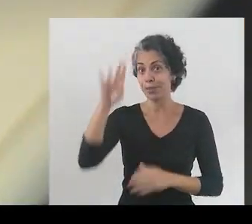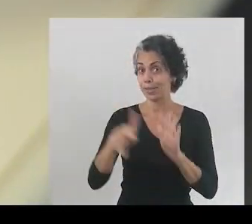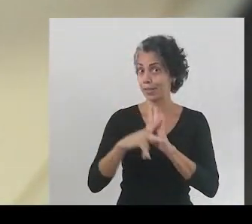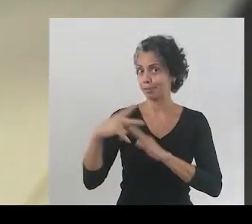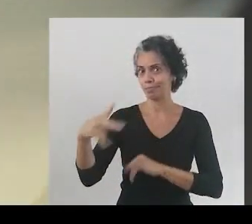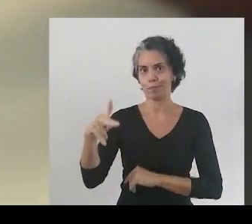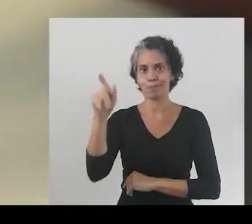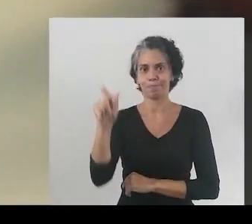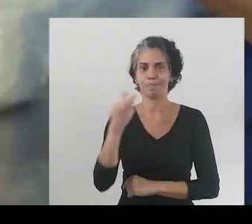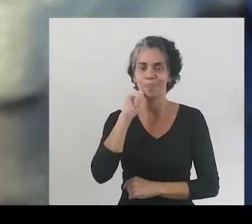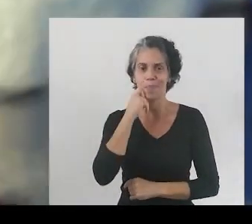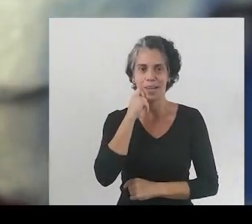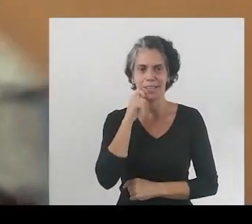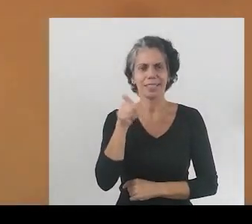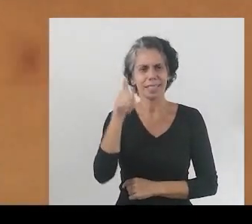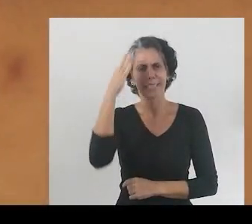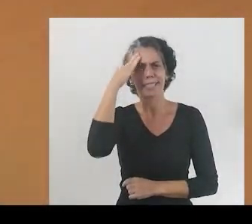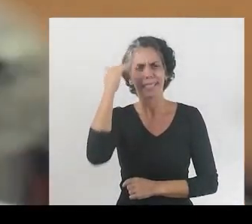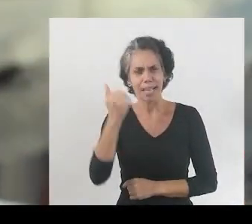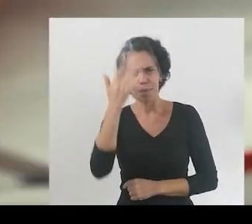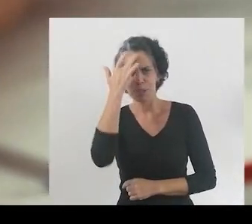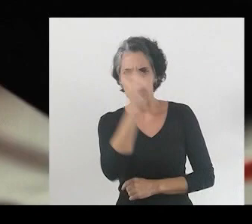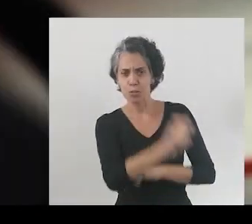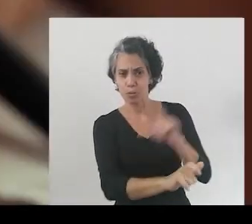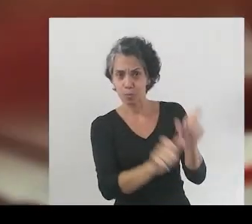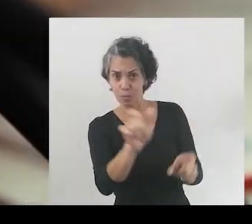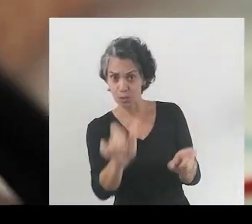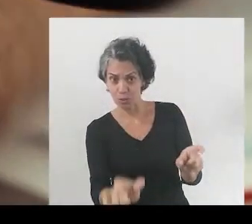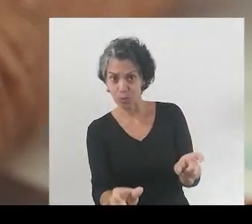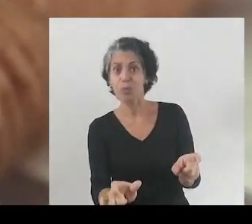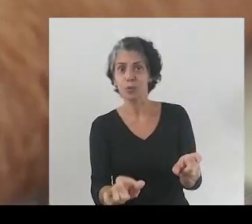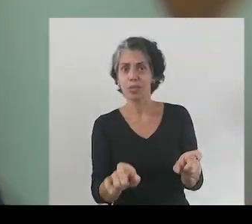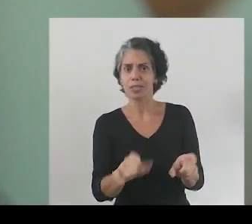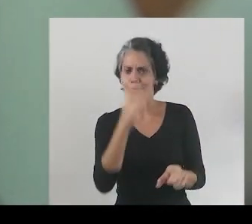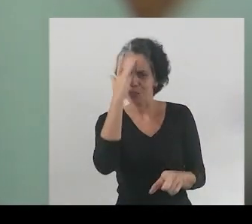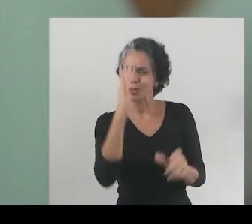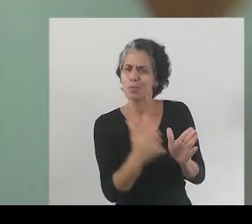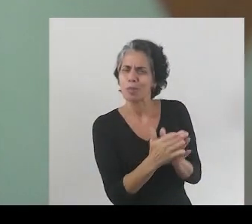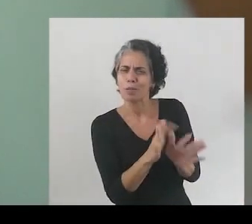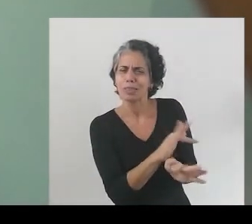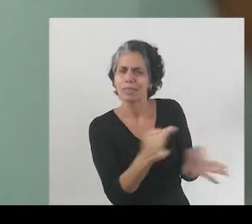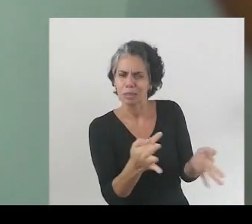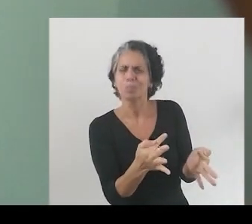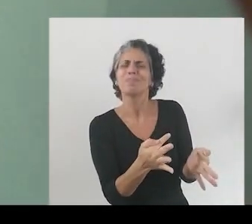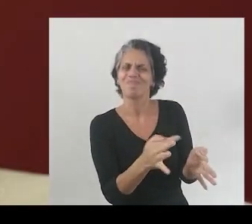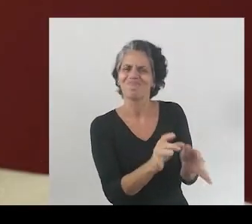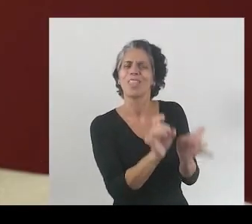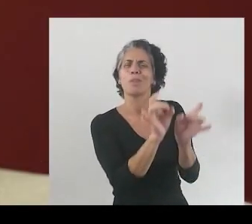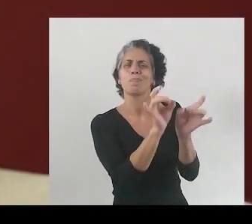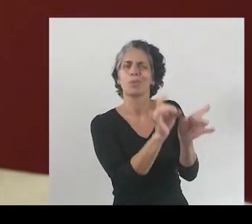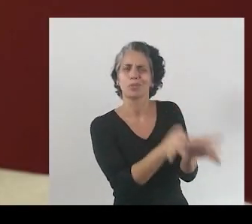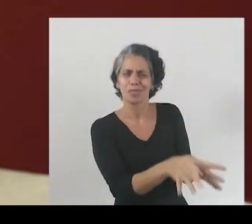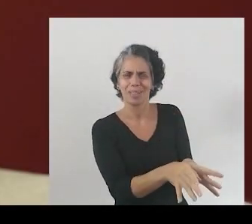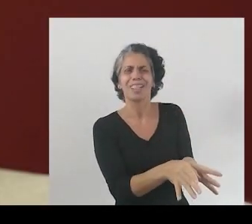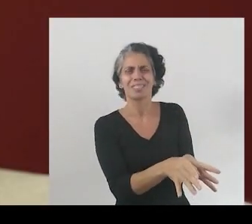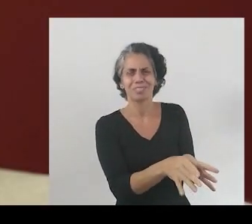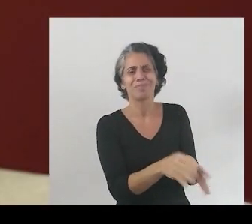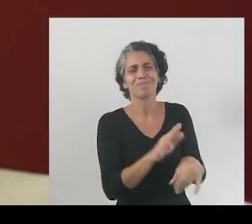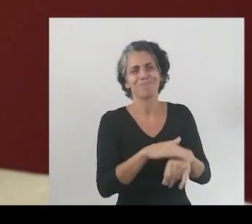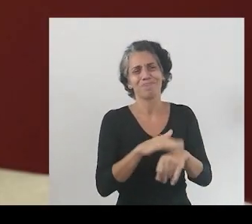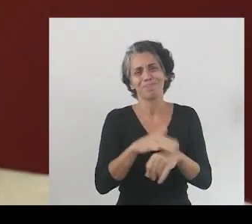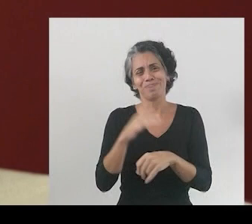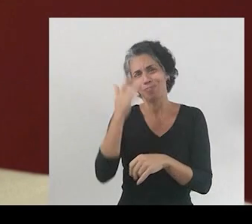remédios para o tratamento. A gente conseguiu o profissional para nós atender. Eu me sentia uma parada, eu me sentia